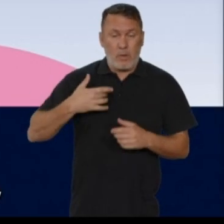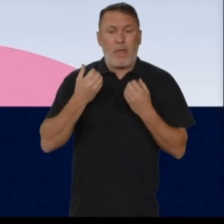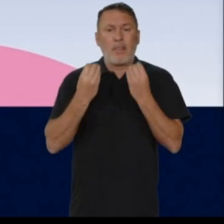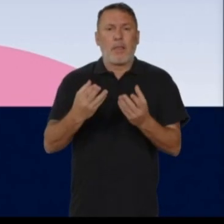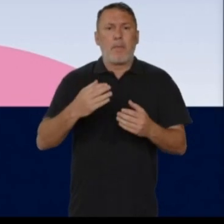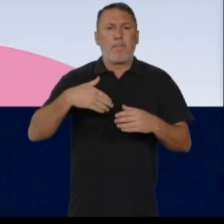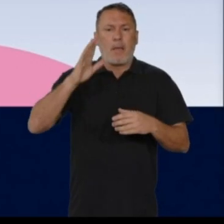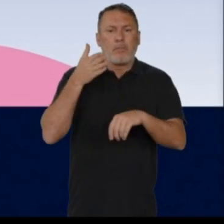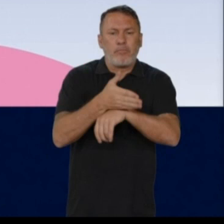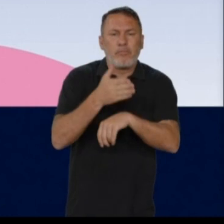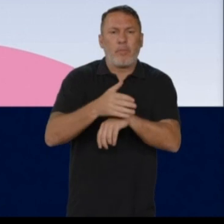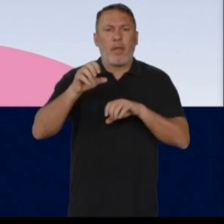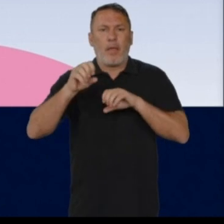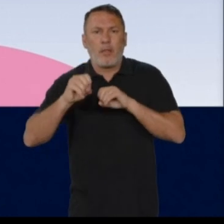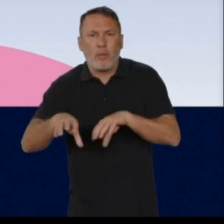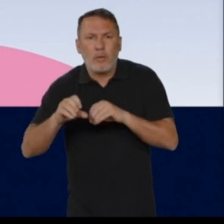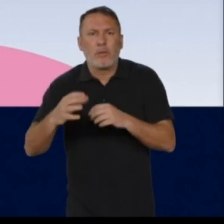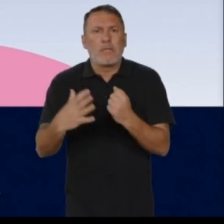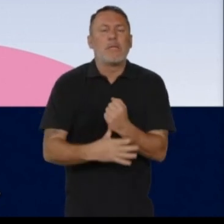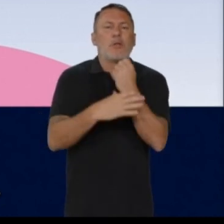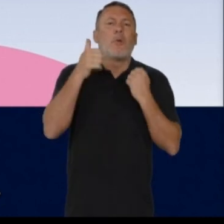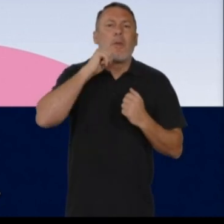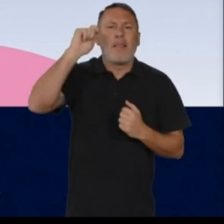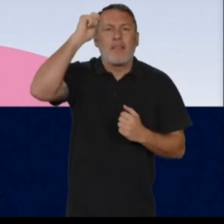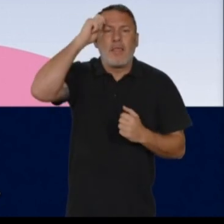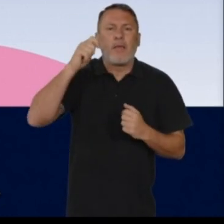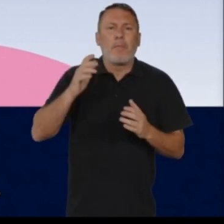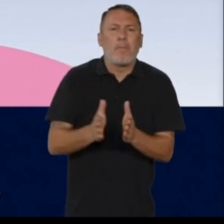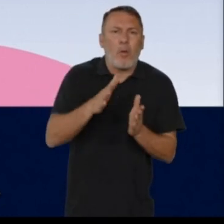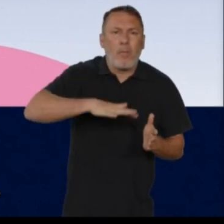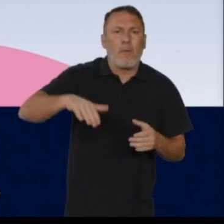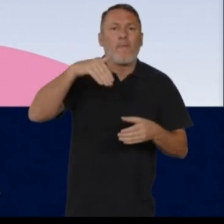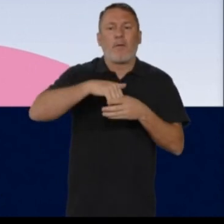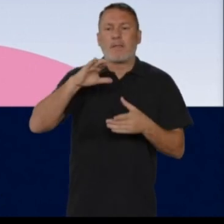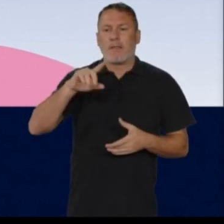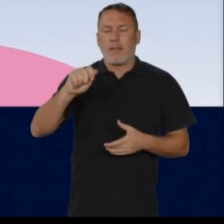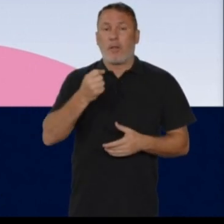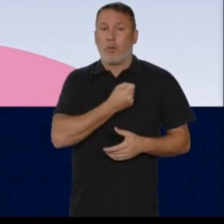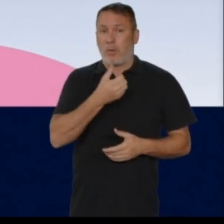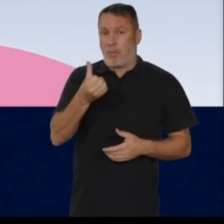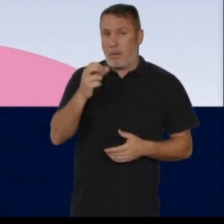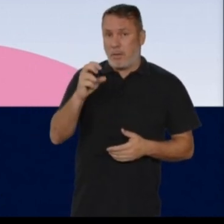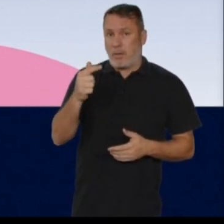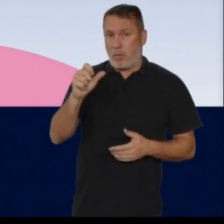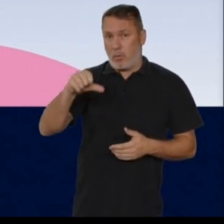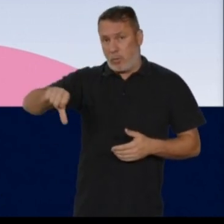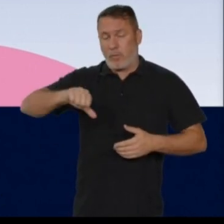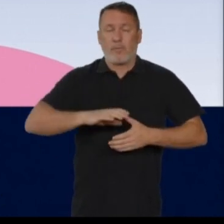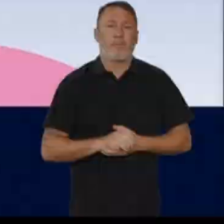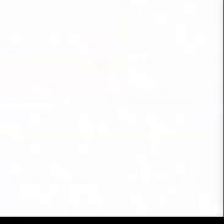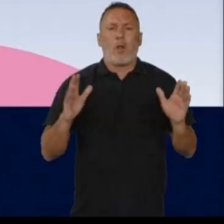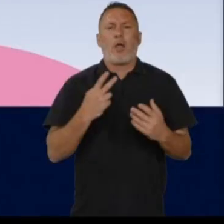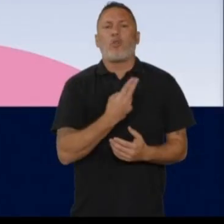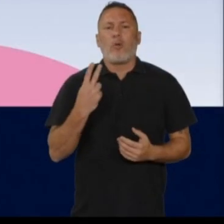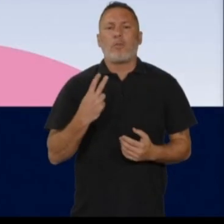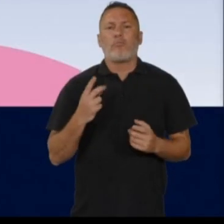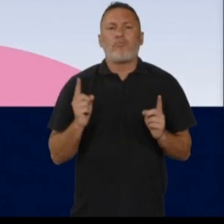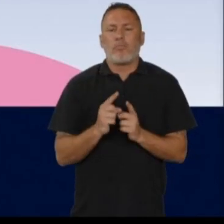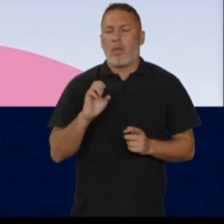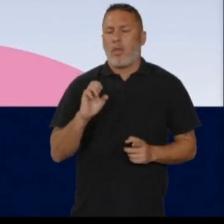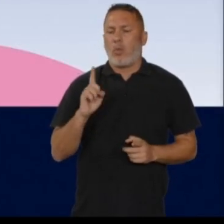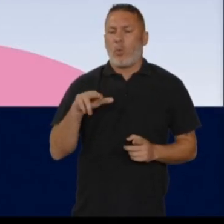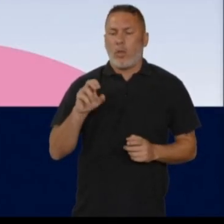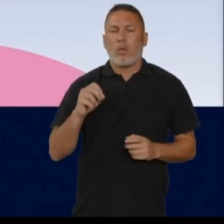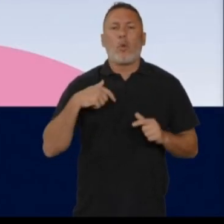saúde, garantia mais acesso à educação, proteger as mulheres negras e periféricas, voto-se da Alvos, 65789. Olá, sou